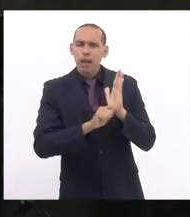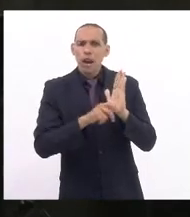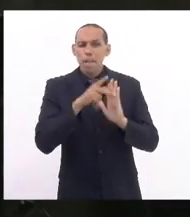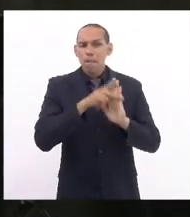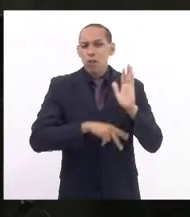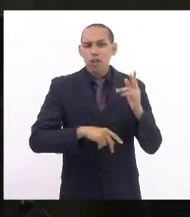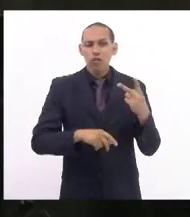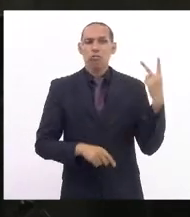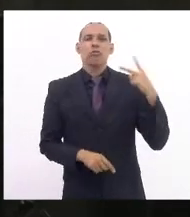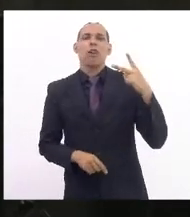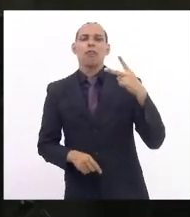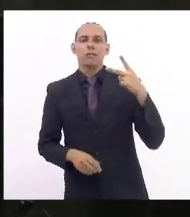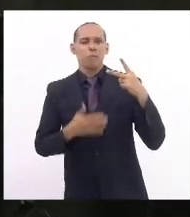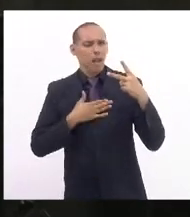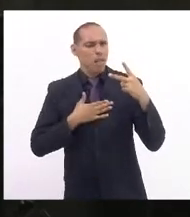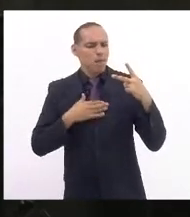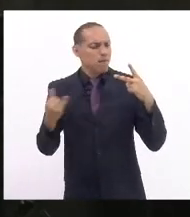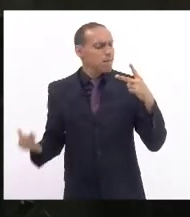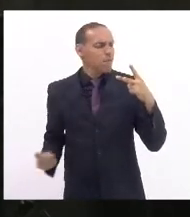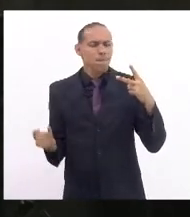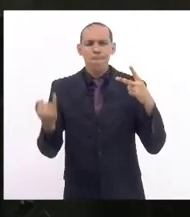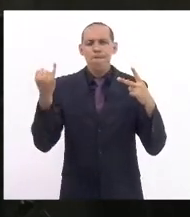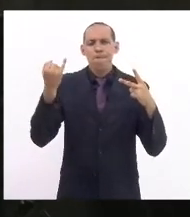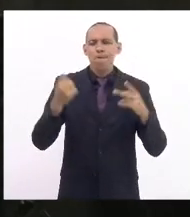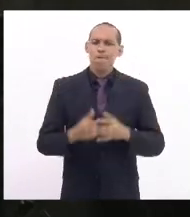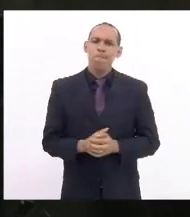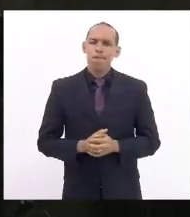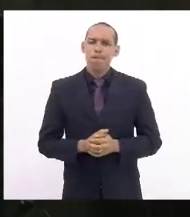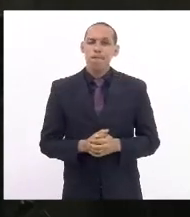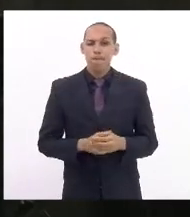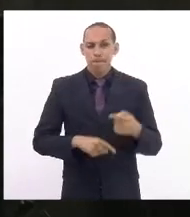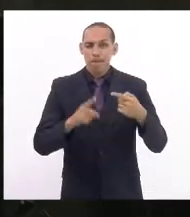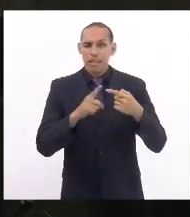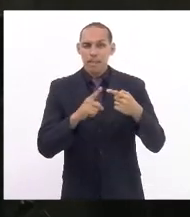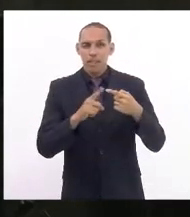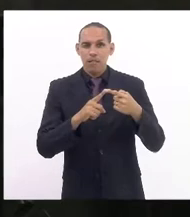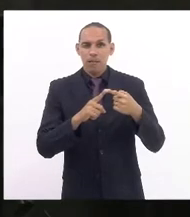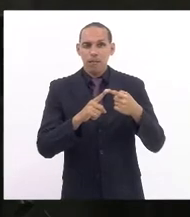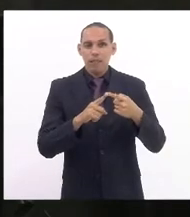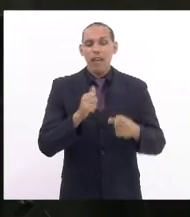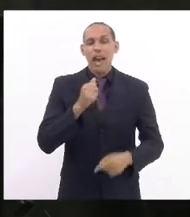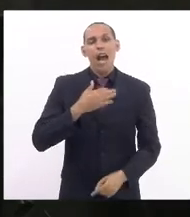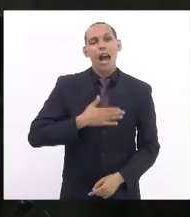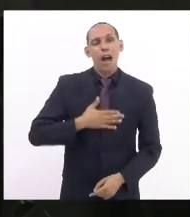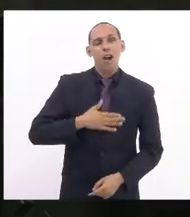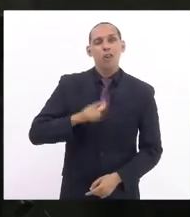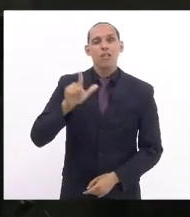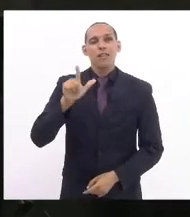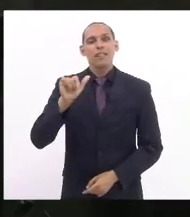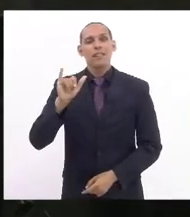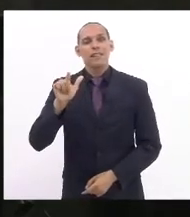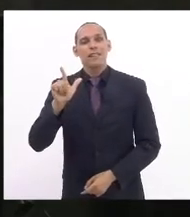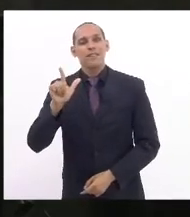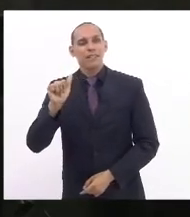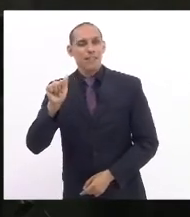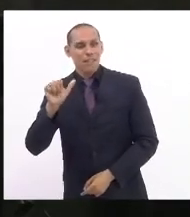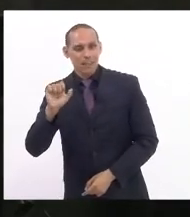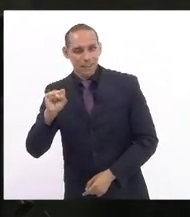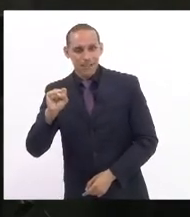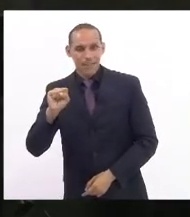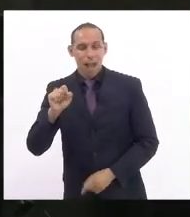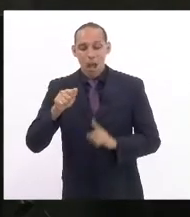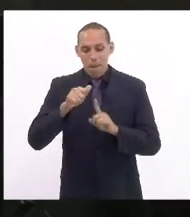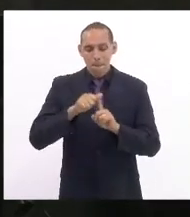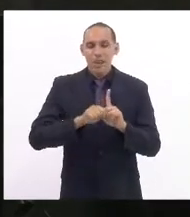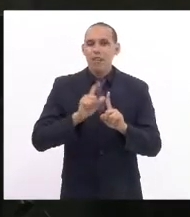projetos que, para mim, são importantíssimos, que é o Agosto Lilás, que é o mês que trabalhamos na